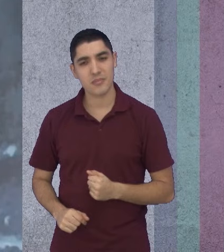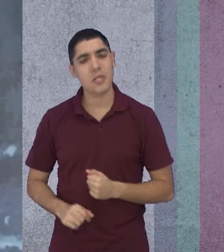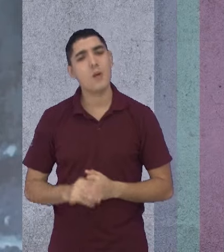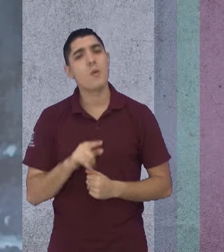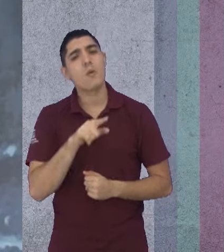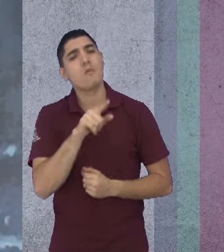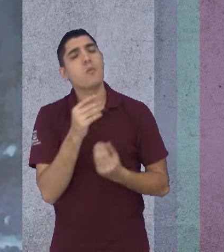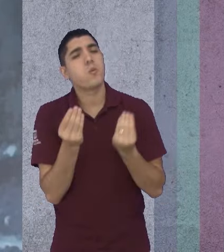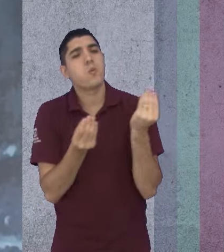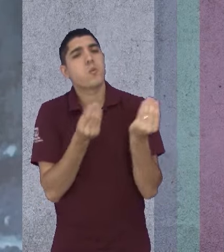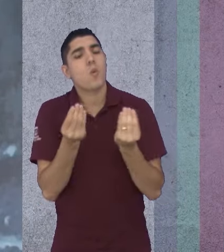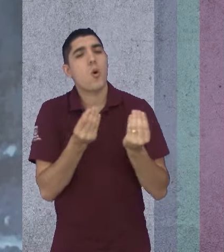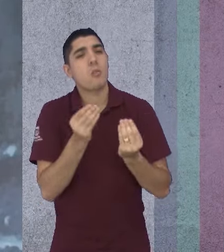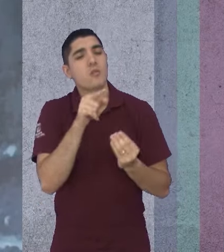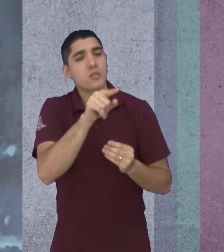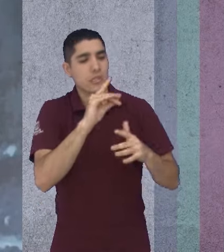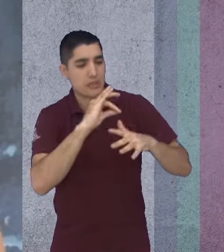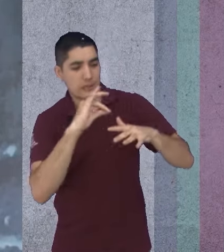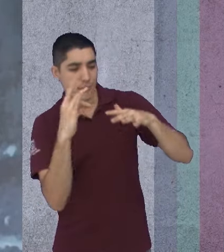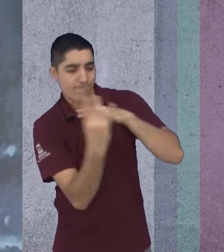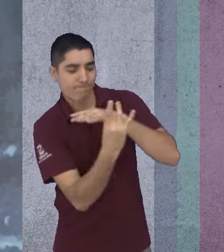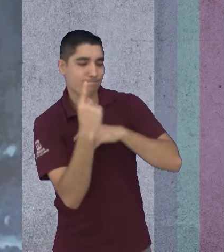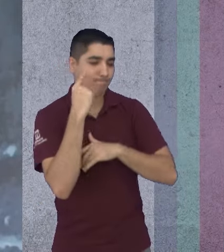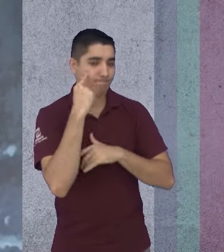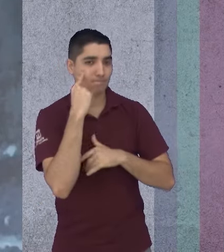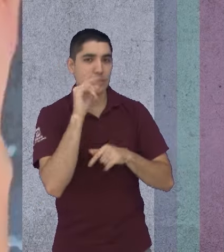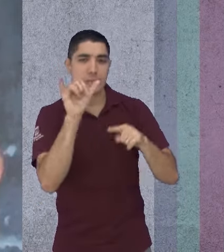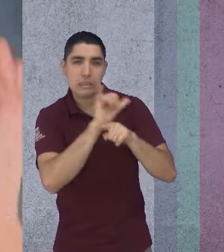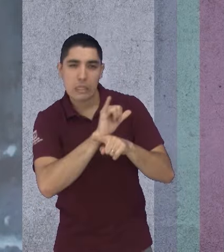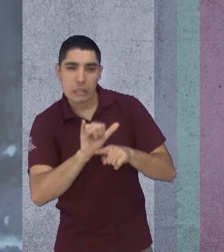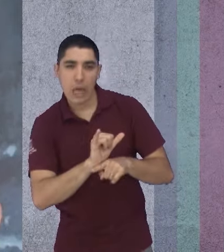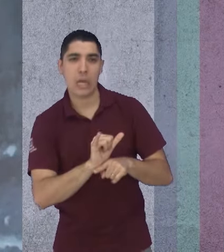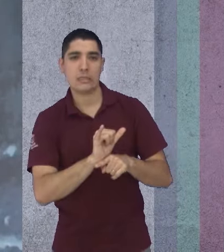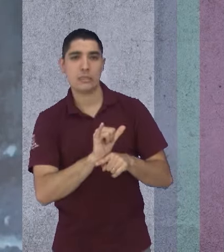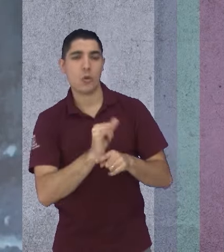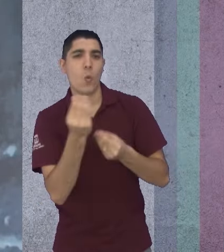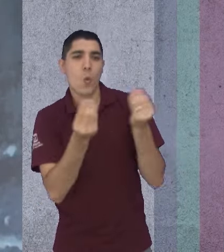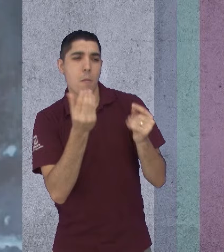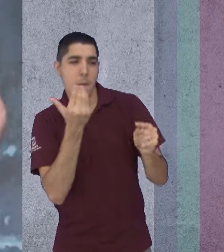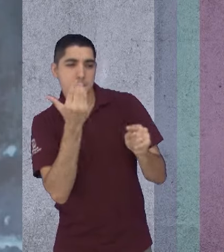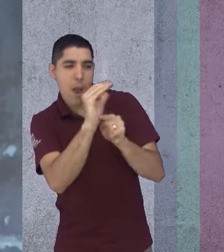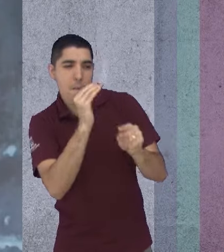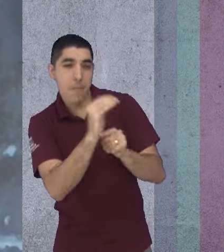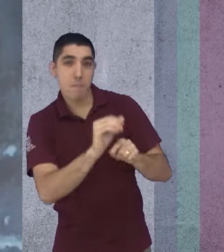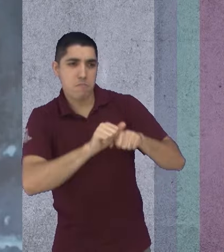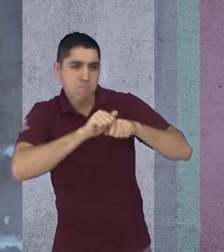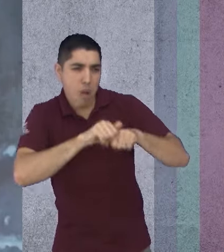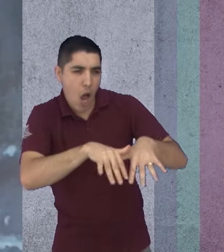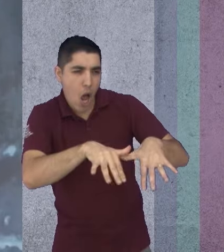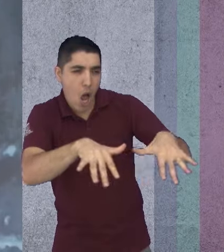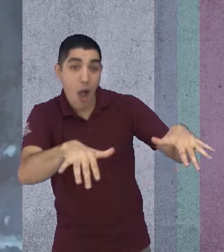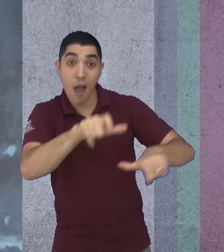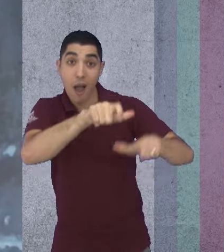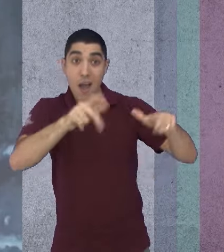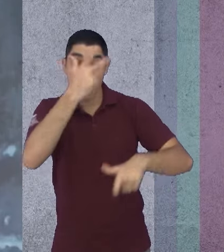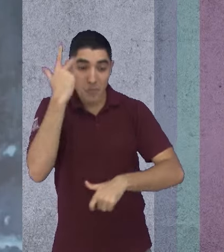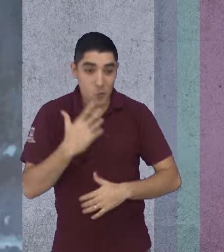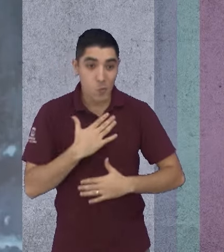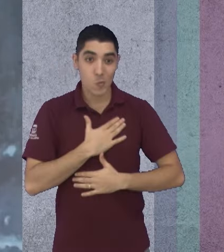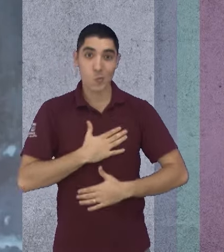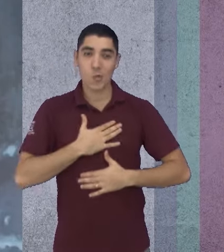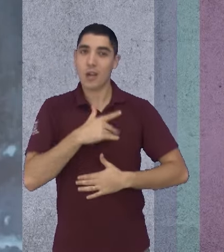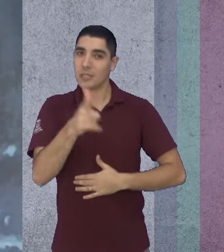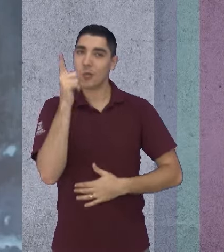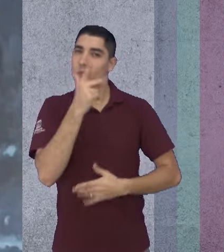lidou com esse público no digital, né? Principalmente, quais estratégias que você conseguiu colocar aí para desenvolver esse marketing